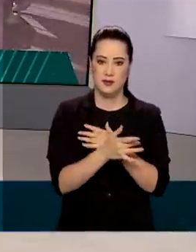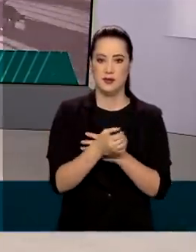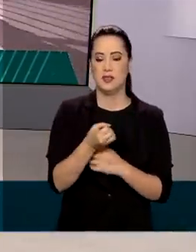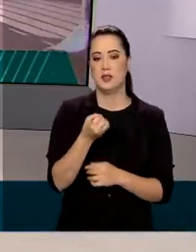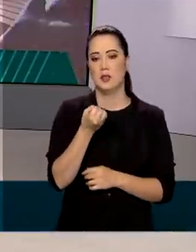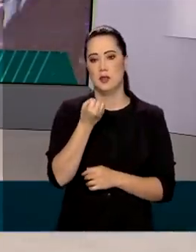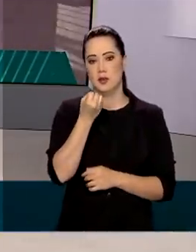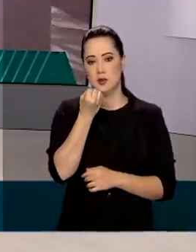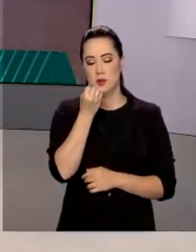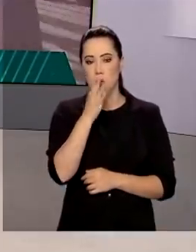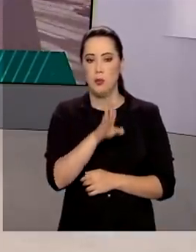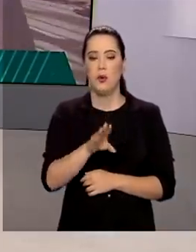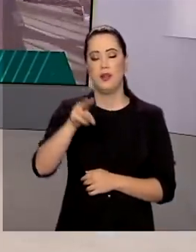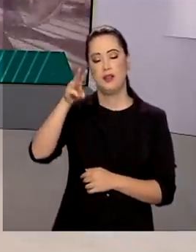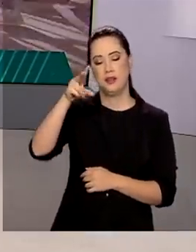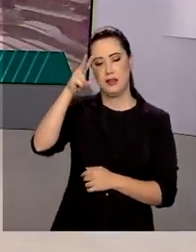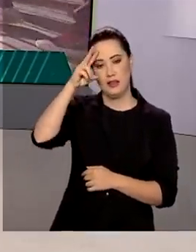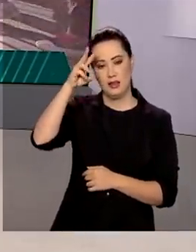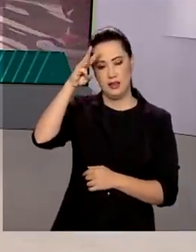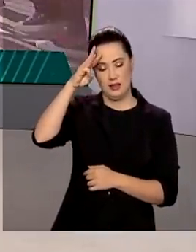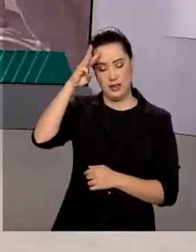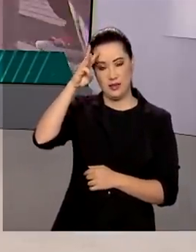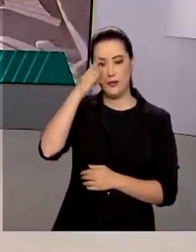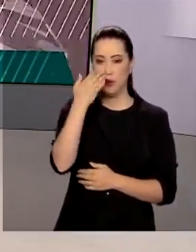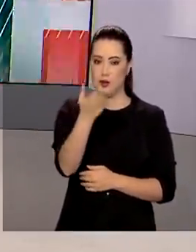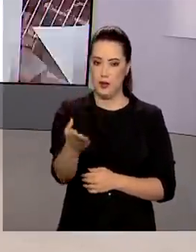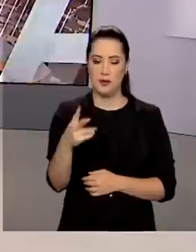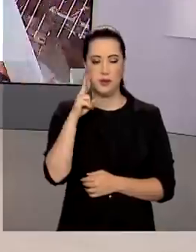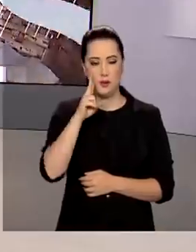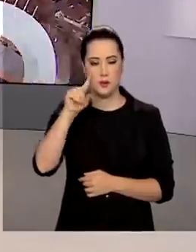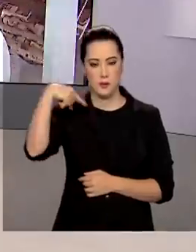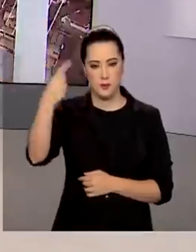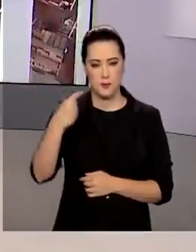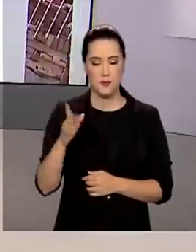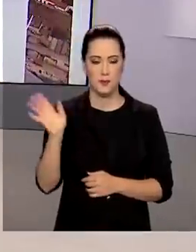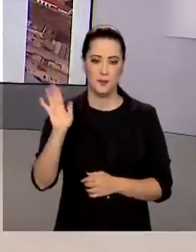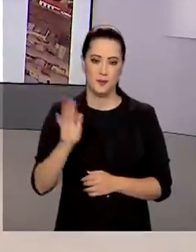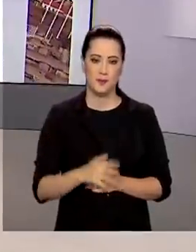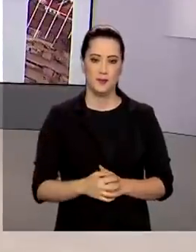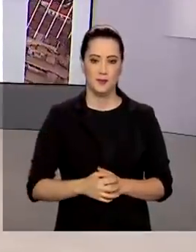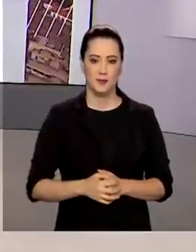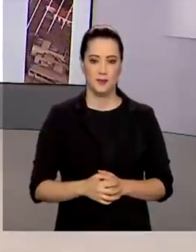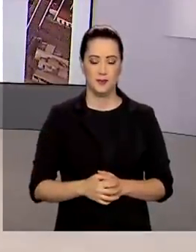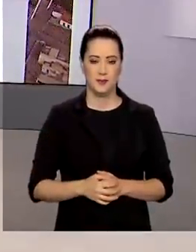sociais. Uma ótima terça-feira para você e nos vemos amanhã. Até lá!